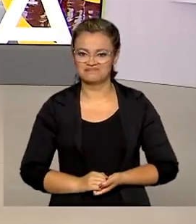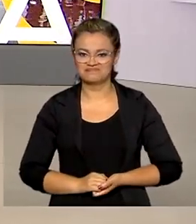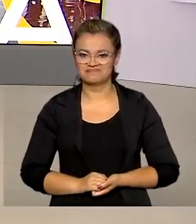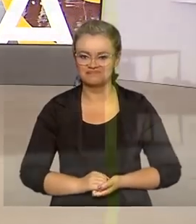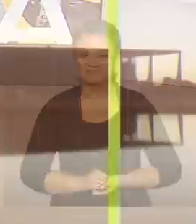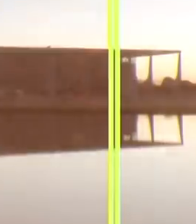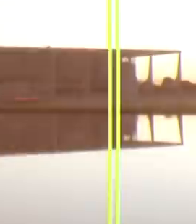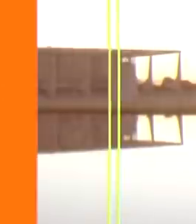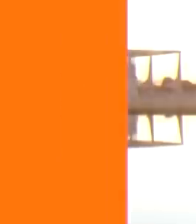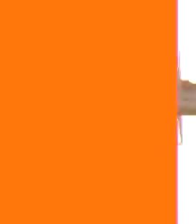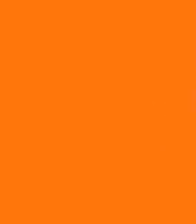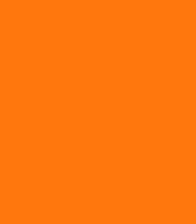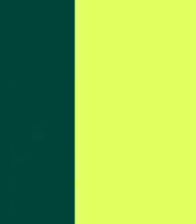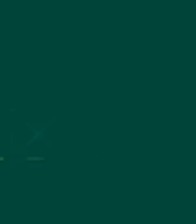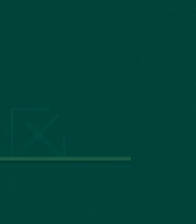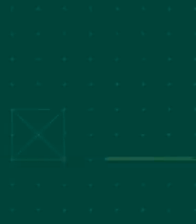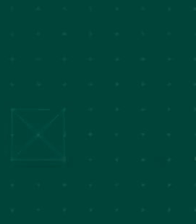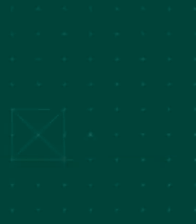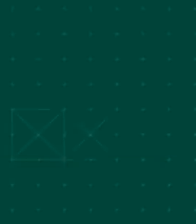ar.